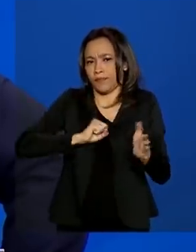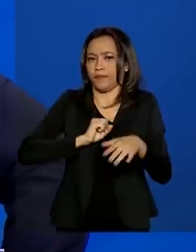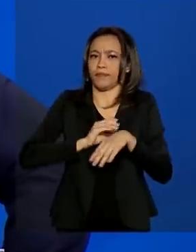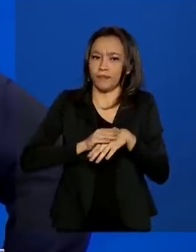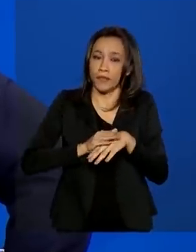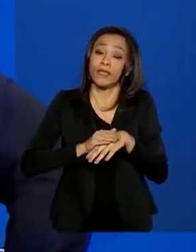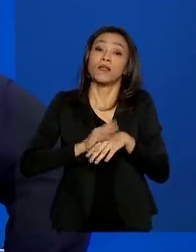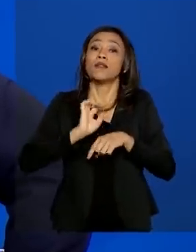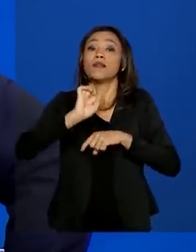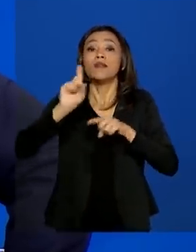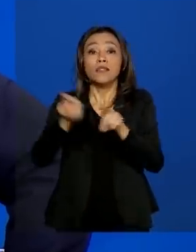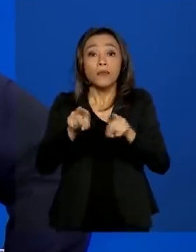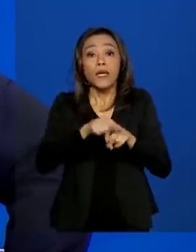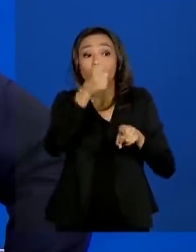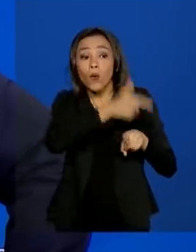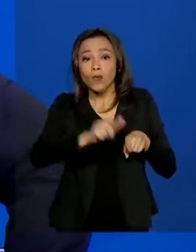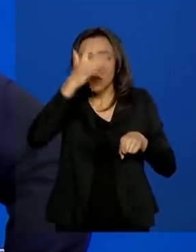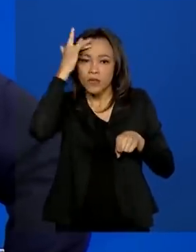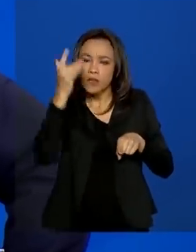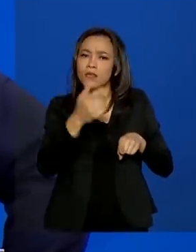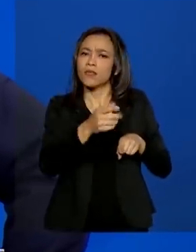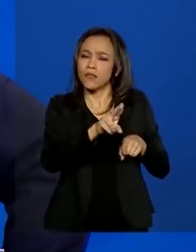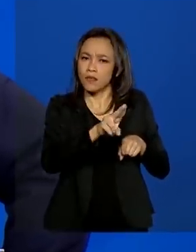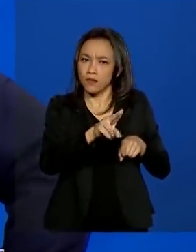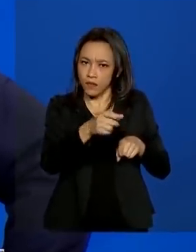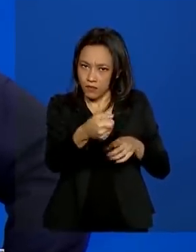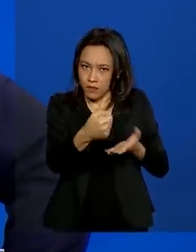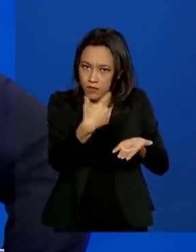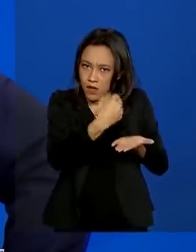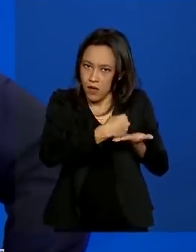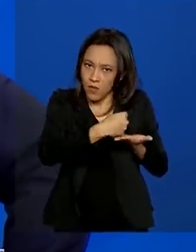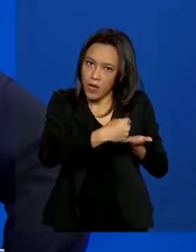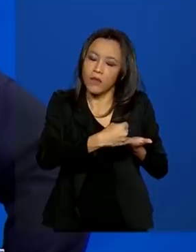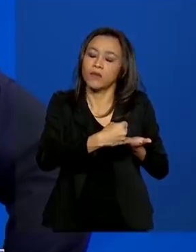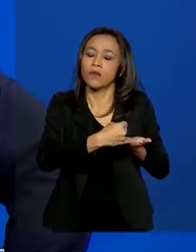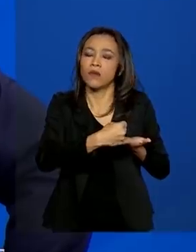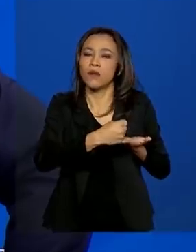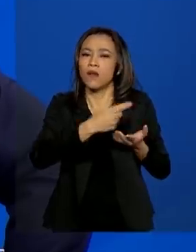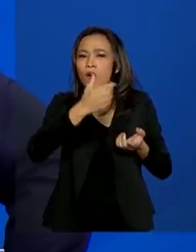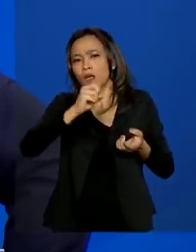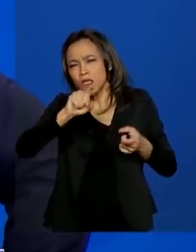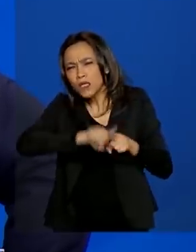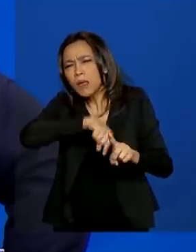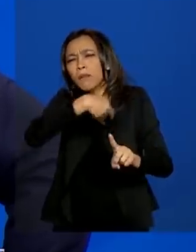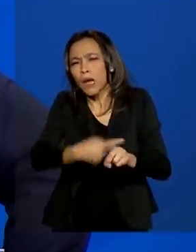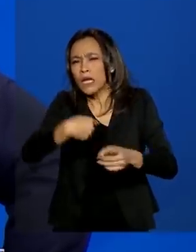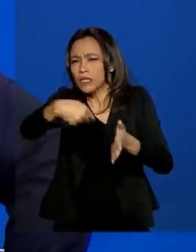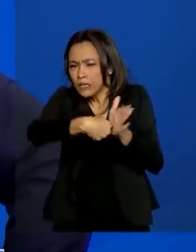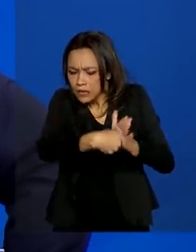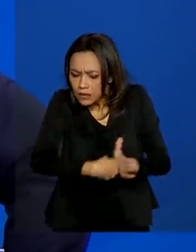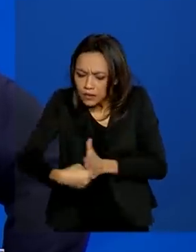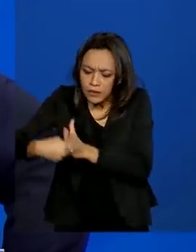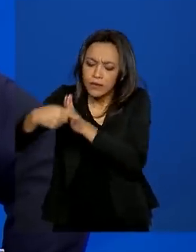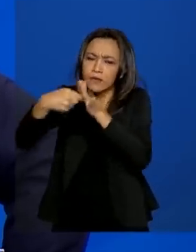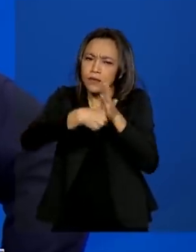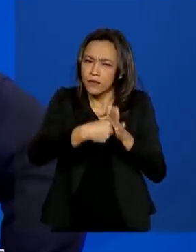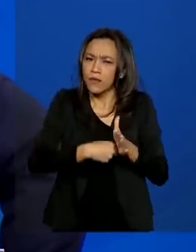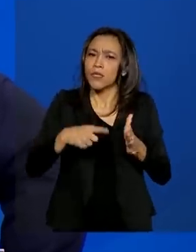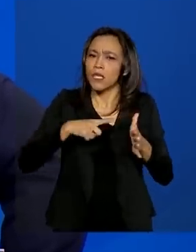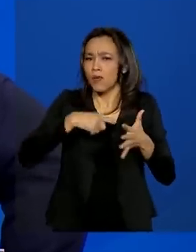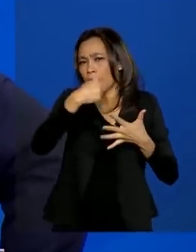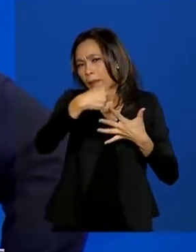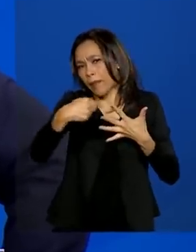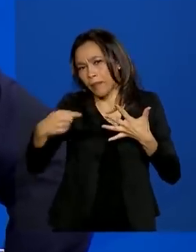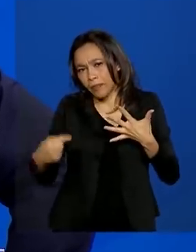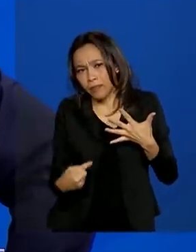além do tratamento normal, também recebem o medicamento e mais exames, vamos dizer assim, tem uma série de outros exames